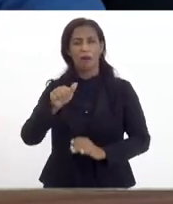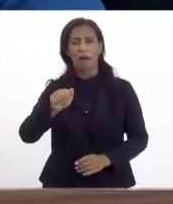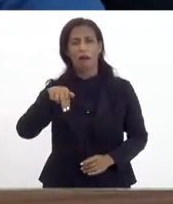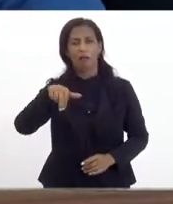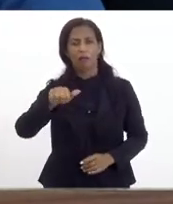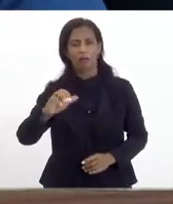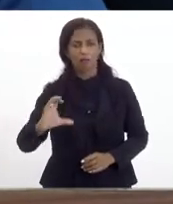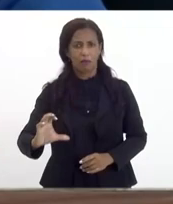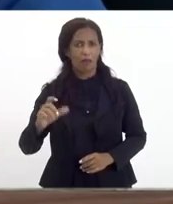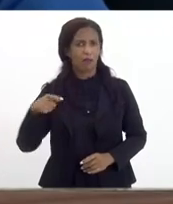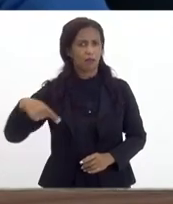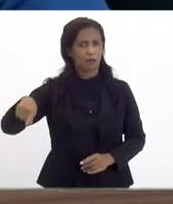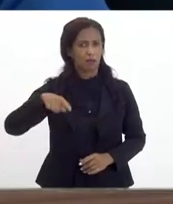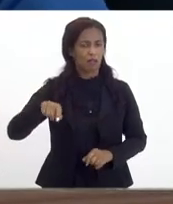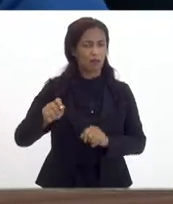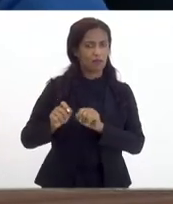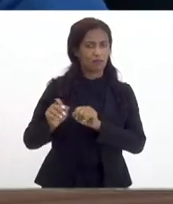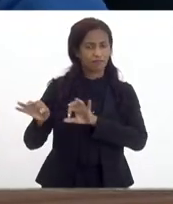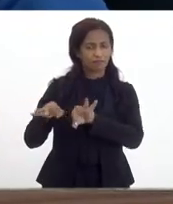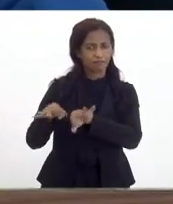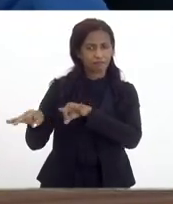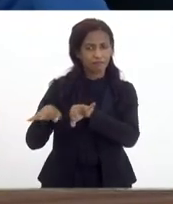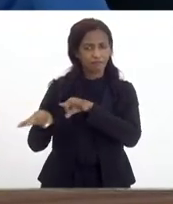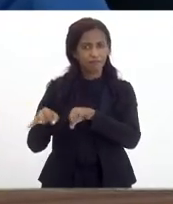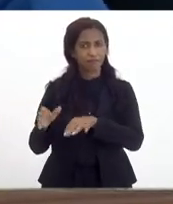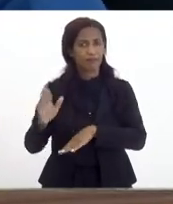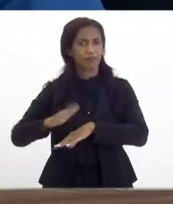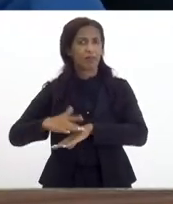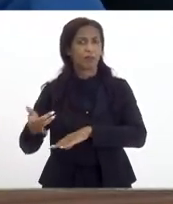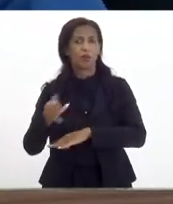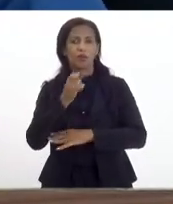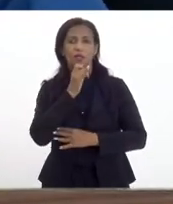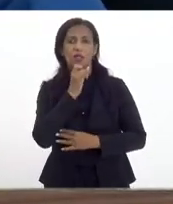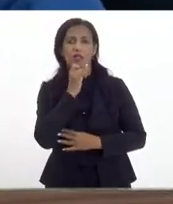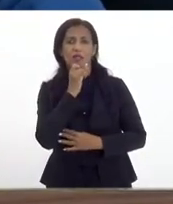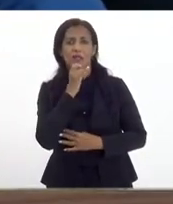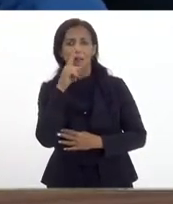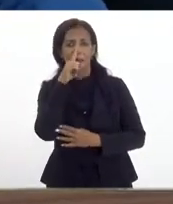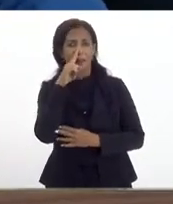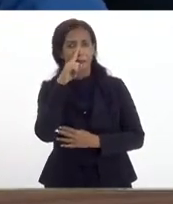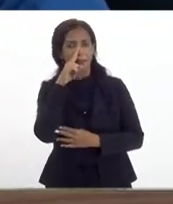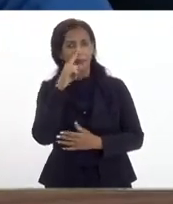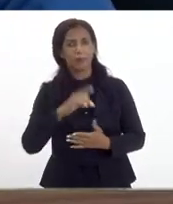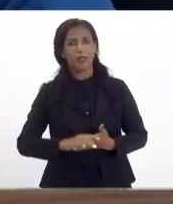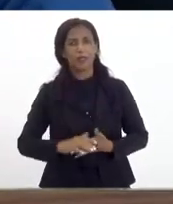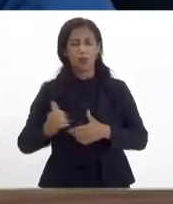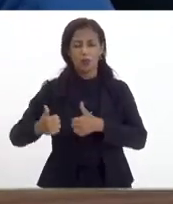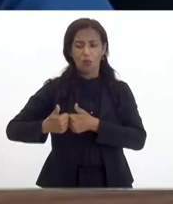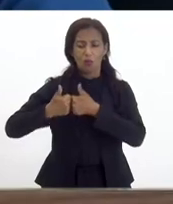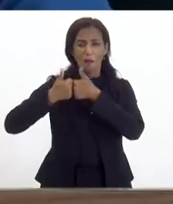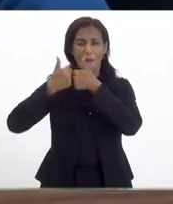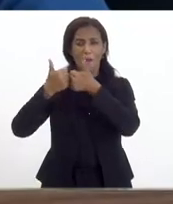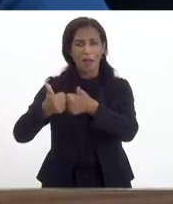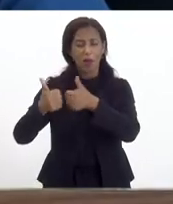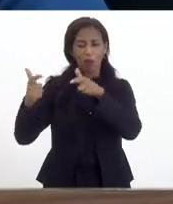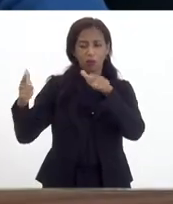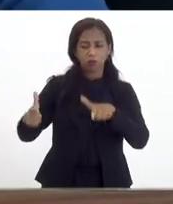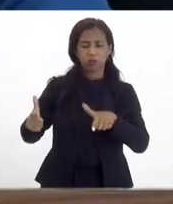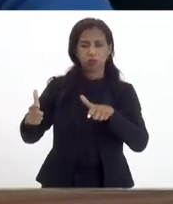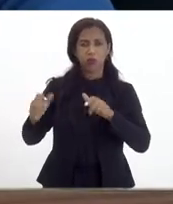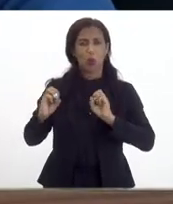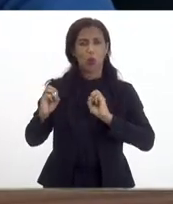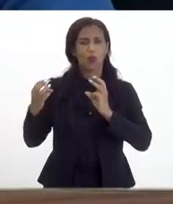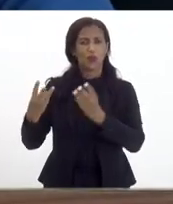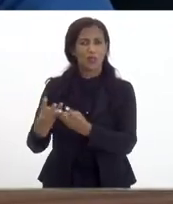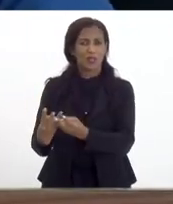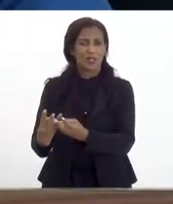fazendo o Ministério da Infraestrutura faz por exemplo põe em risco a melhor oficina do mundo que